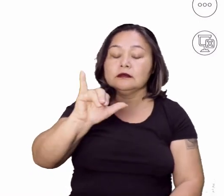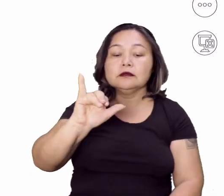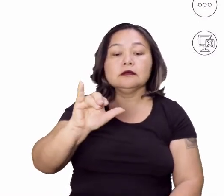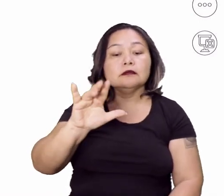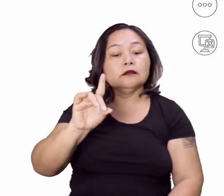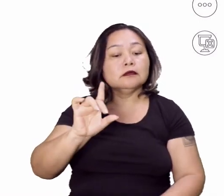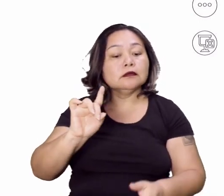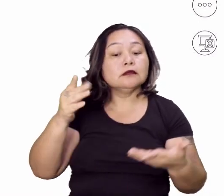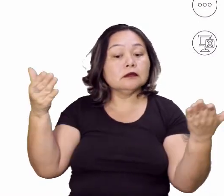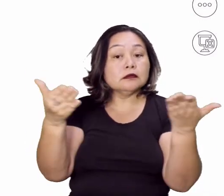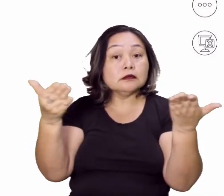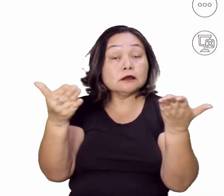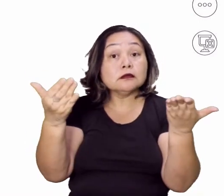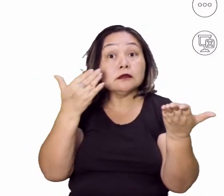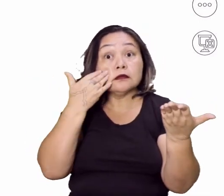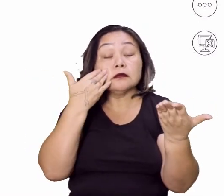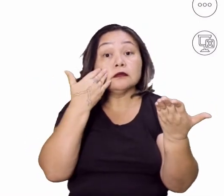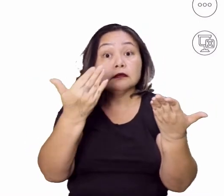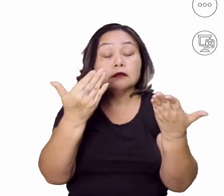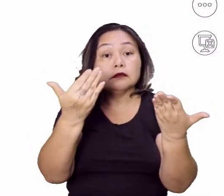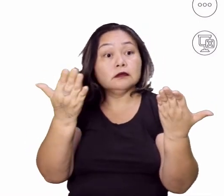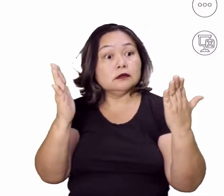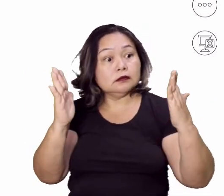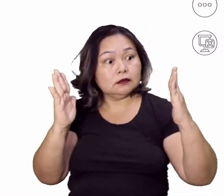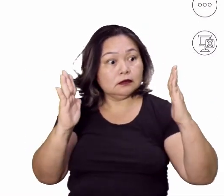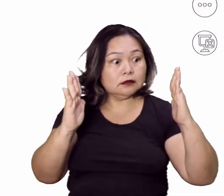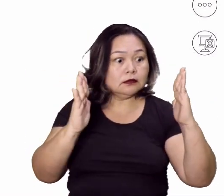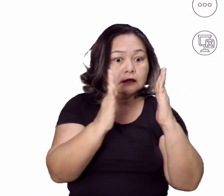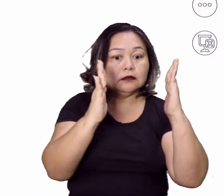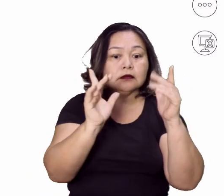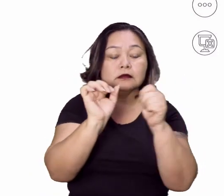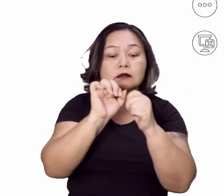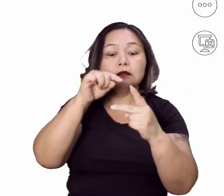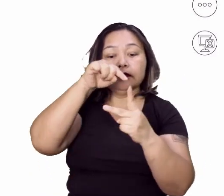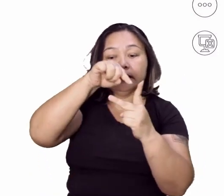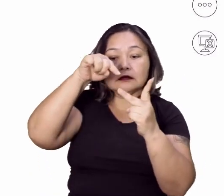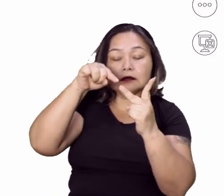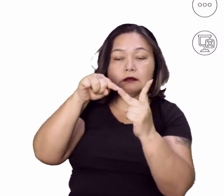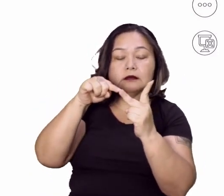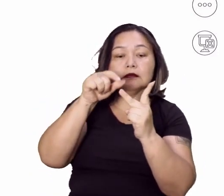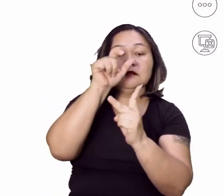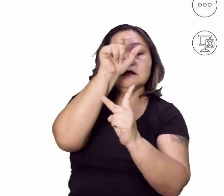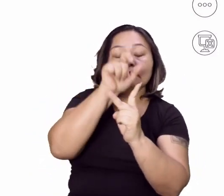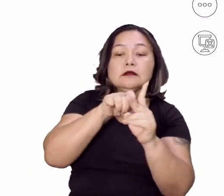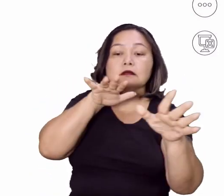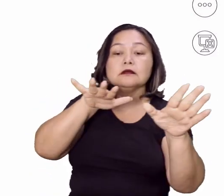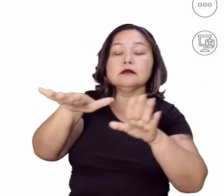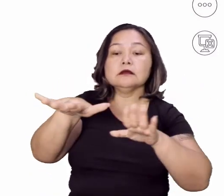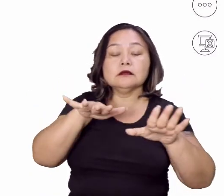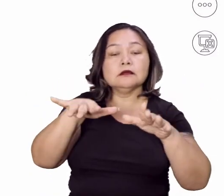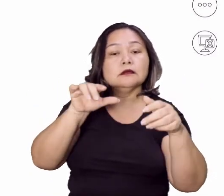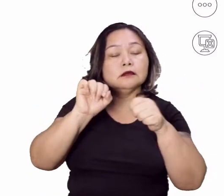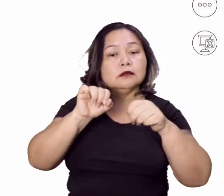enfrentamentos atuais, nós falamos sobre dois grandes nomes, né, do movimento